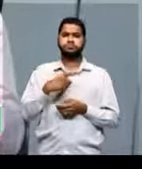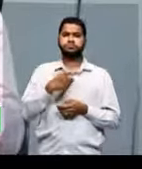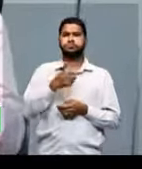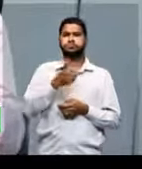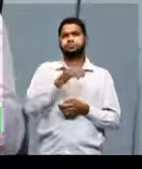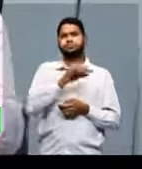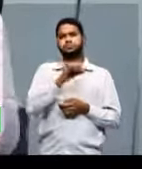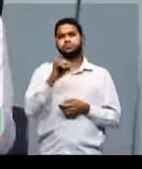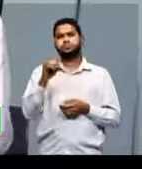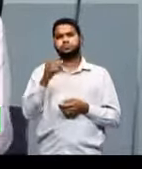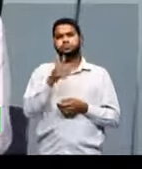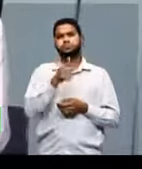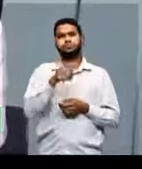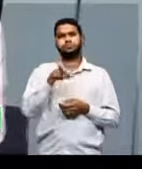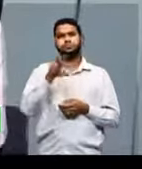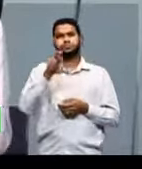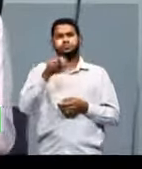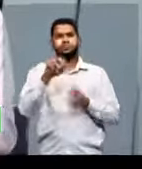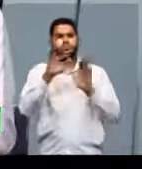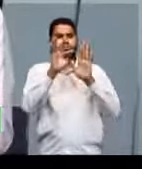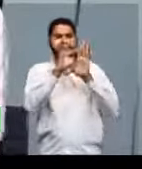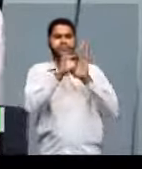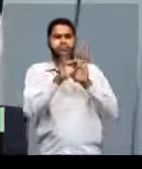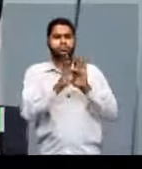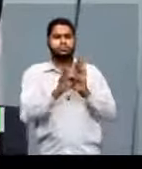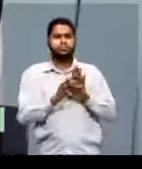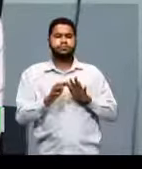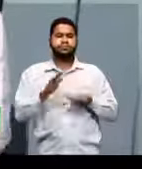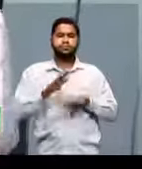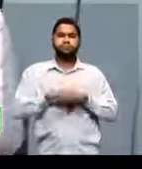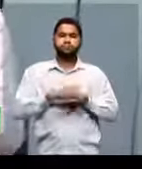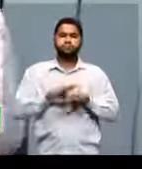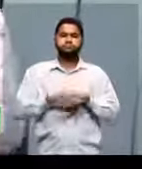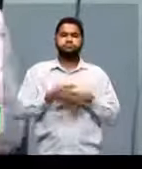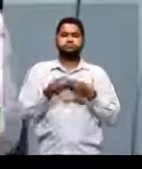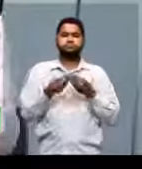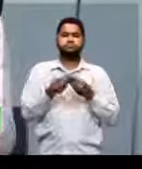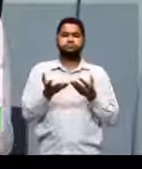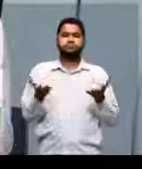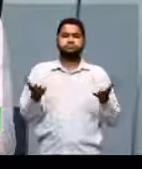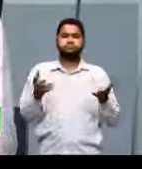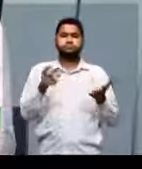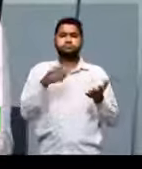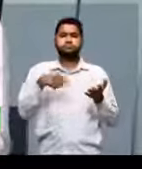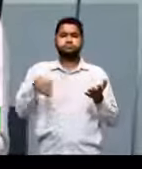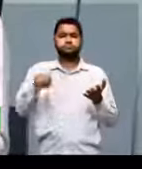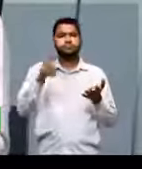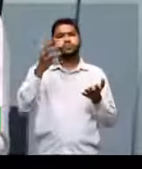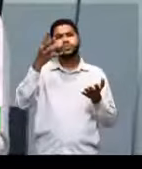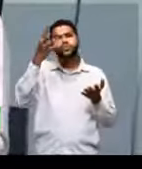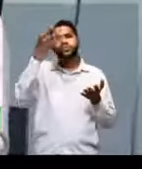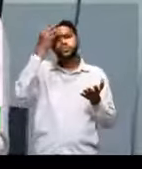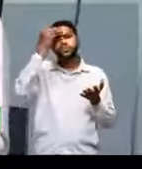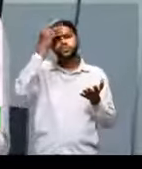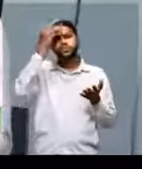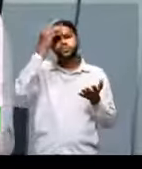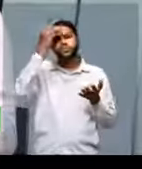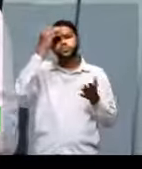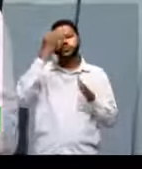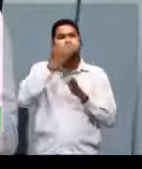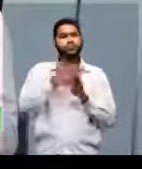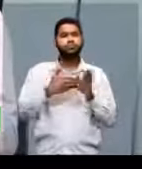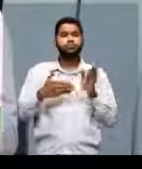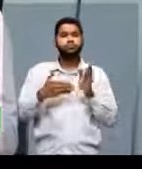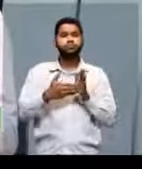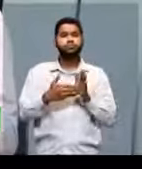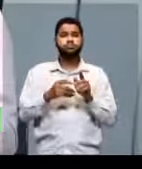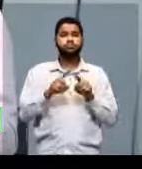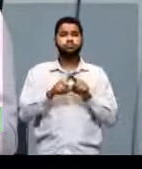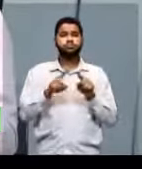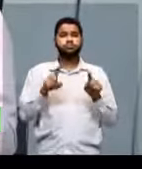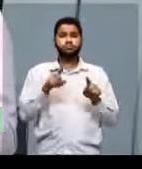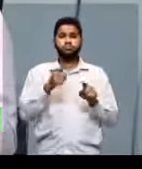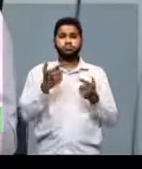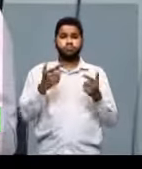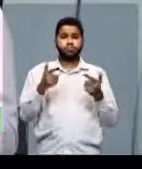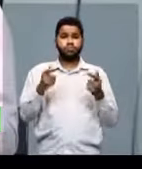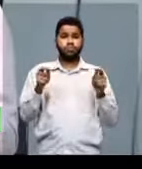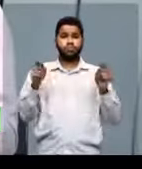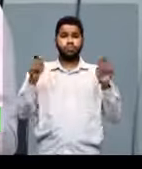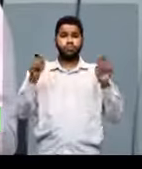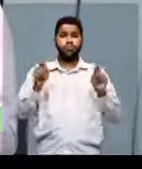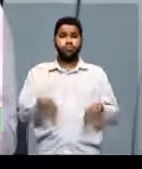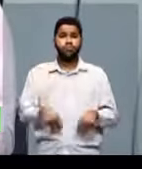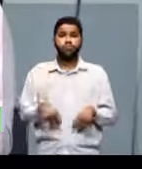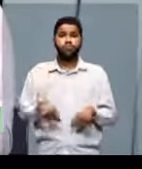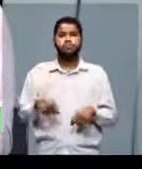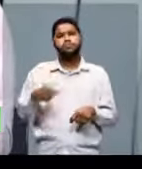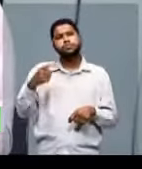fórmulas matemáticas à sua disposição, e mesmo que você memorizasse todas elas, se você não tiver a condição